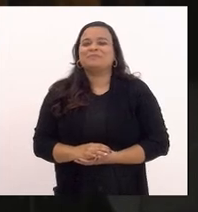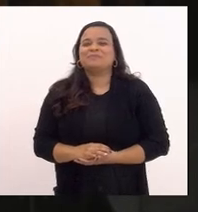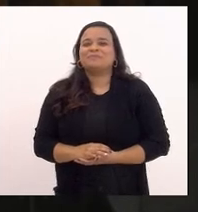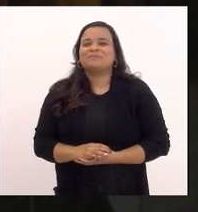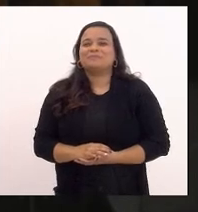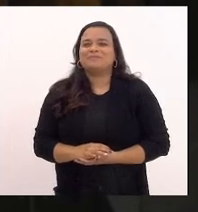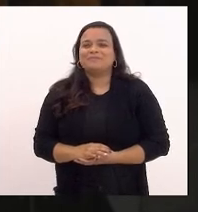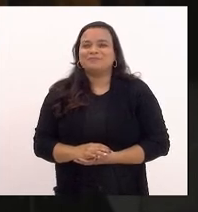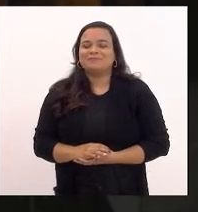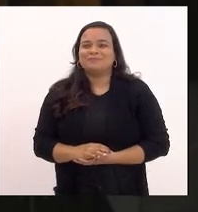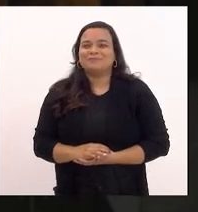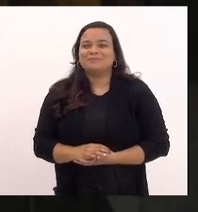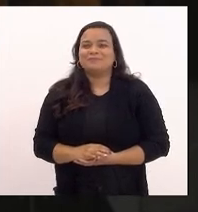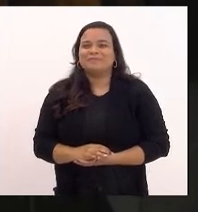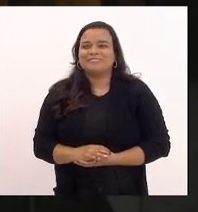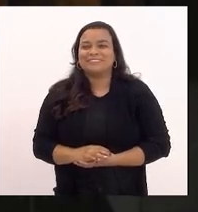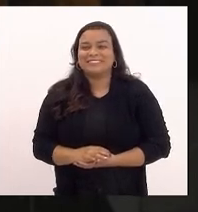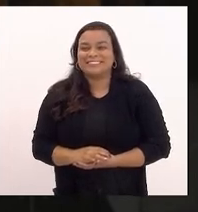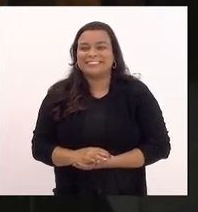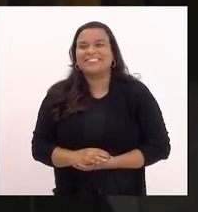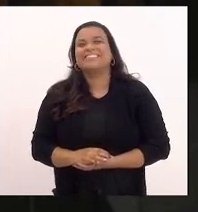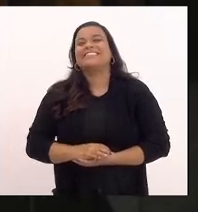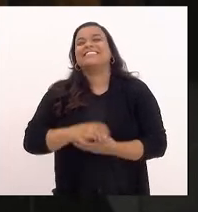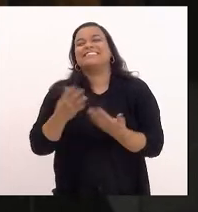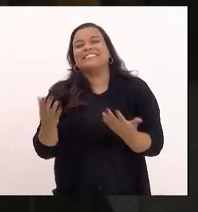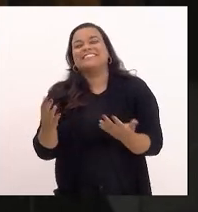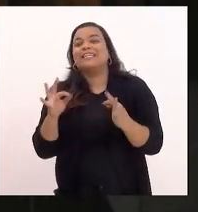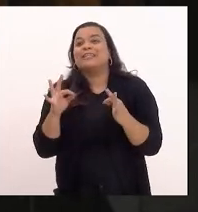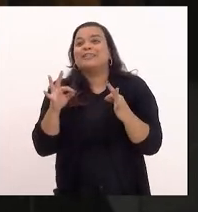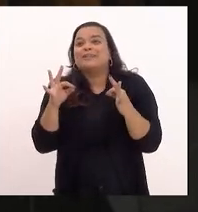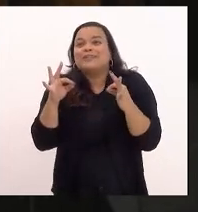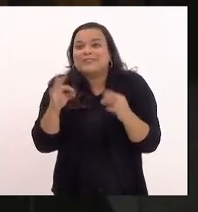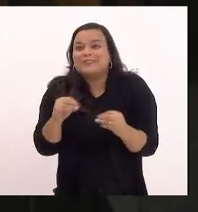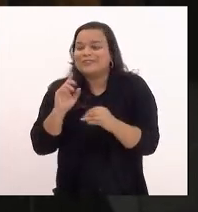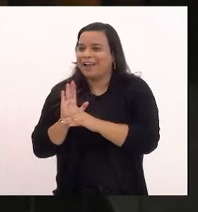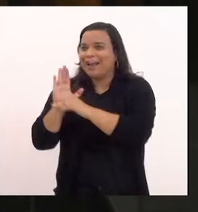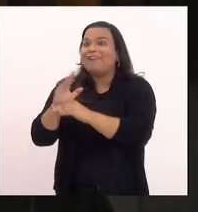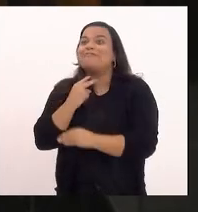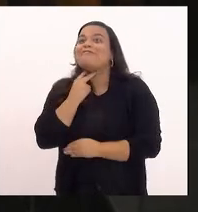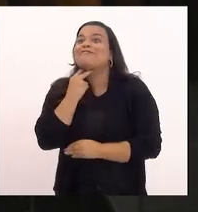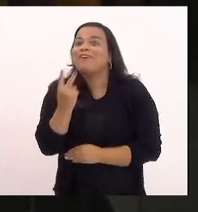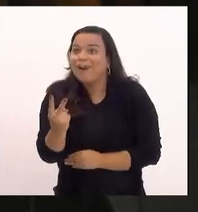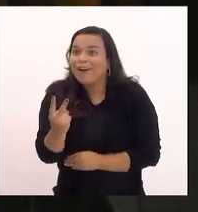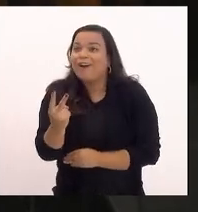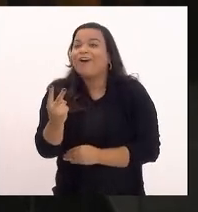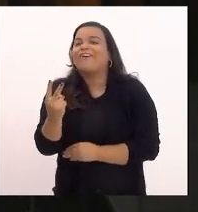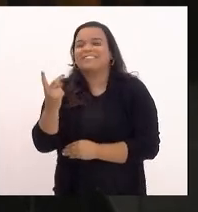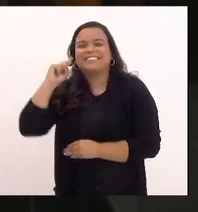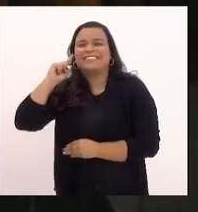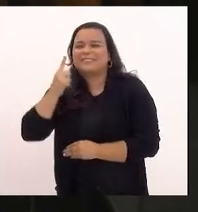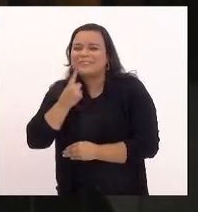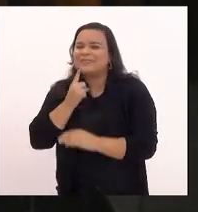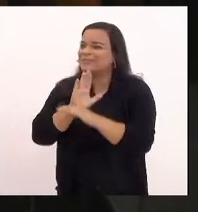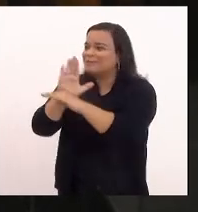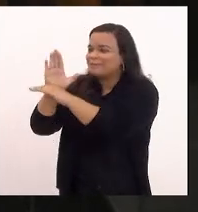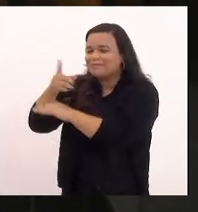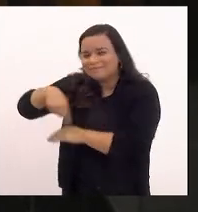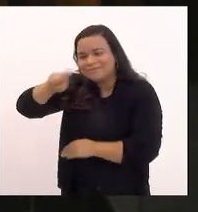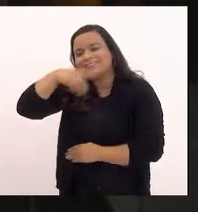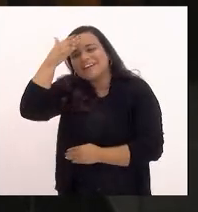importante porque leva a nossa voz aos deficientes auditivos